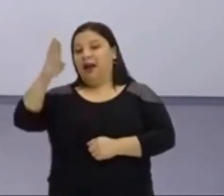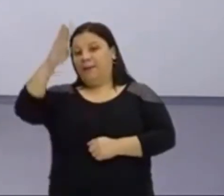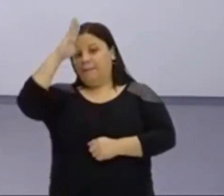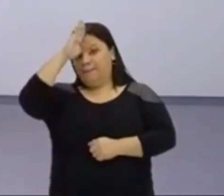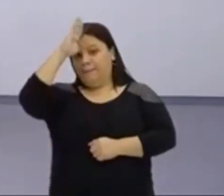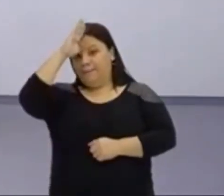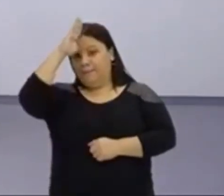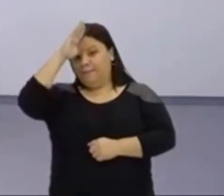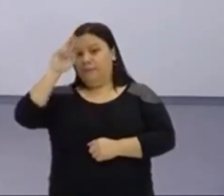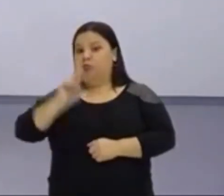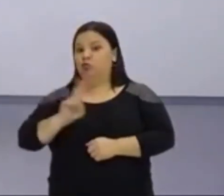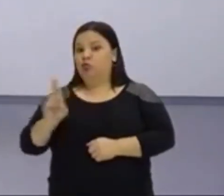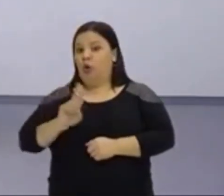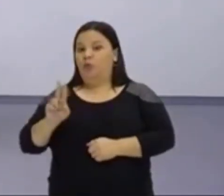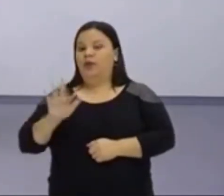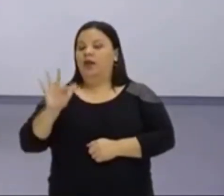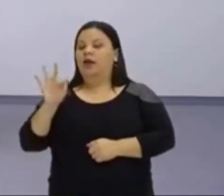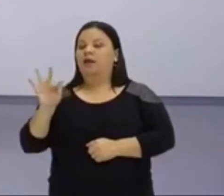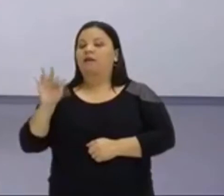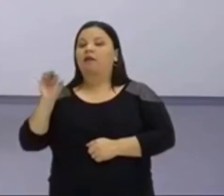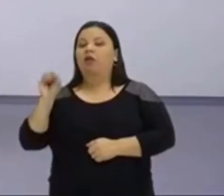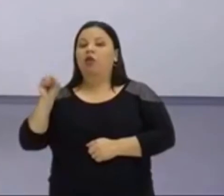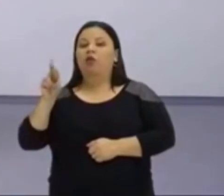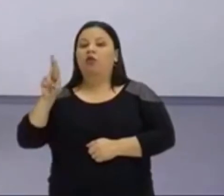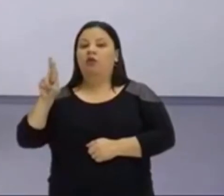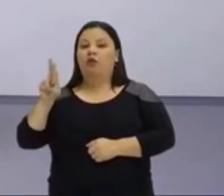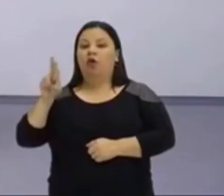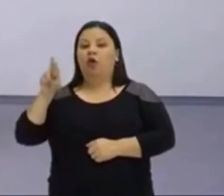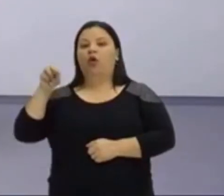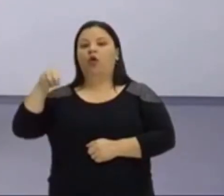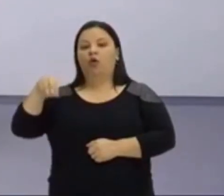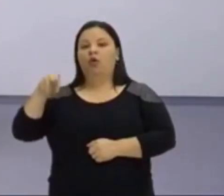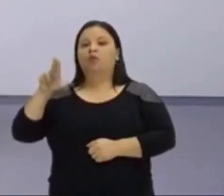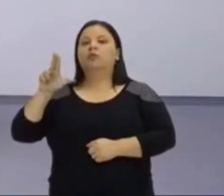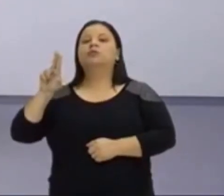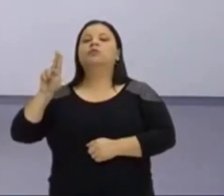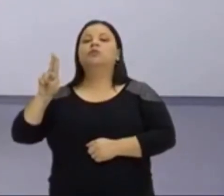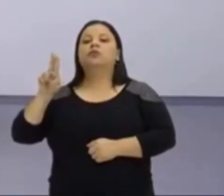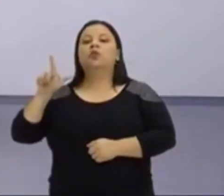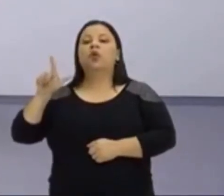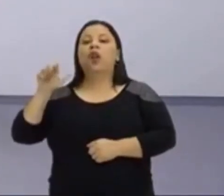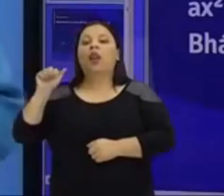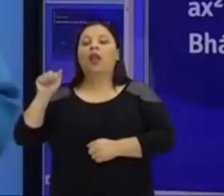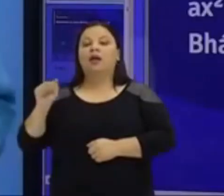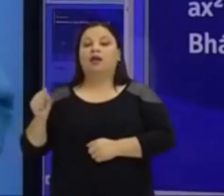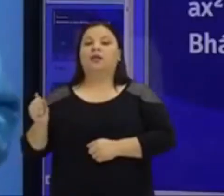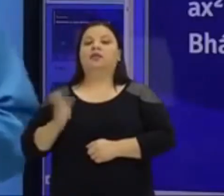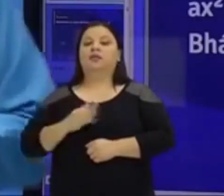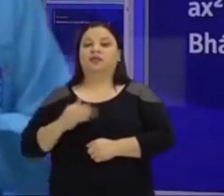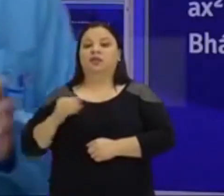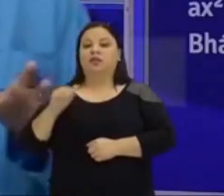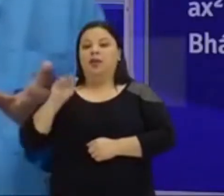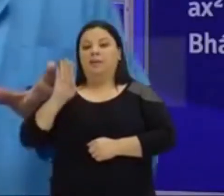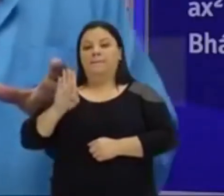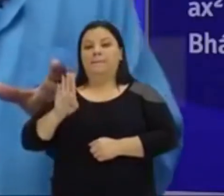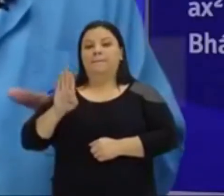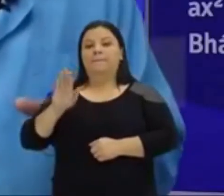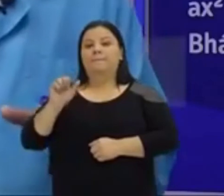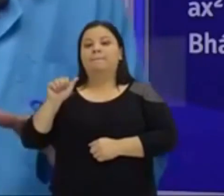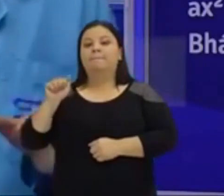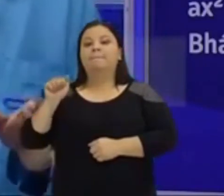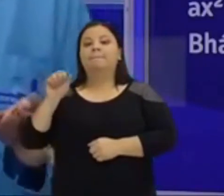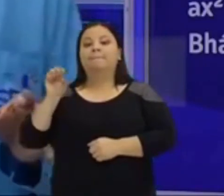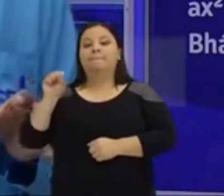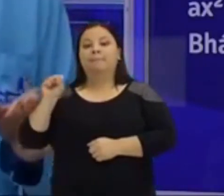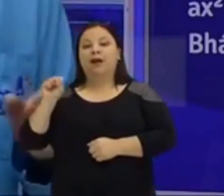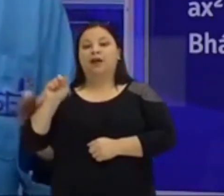a fórmula de Bhaskara, que vocês viram isso no passado, né? A questão do x uma linha, x duas linhas, certo? Que é justamente essa ideia de trabalhar